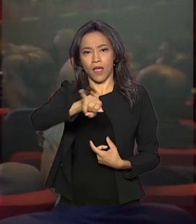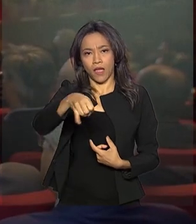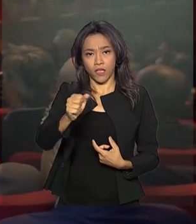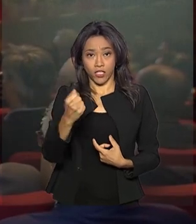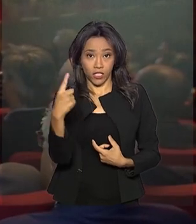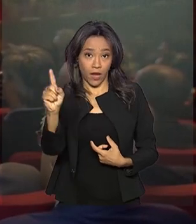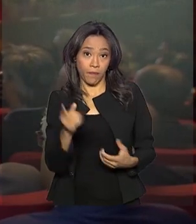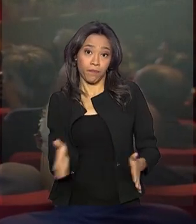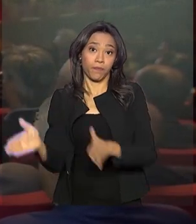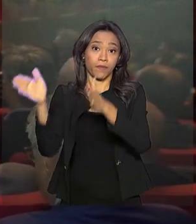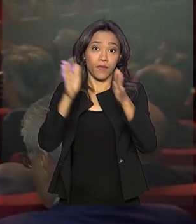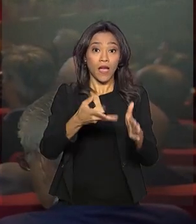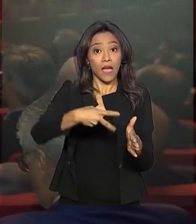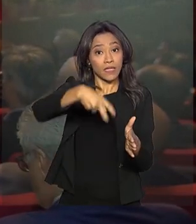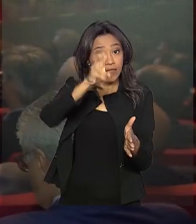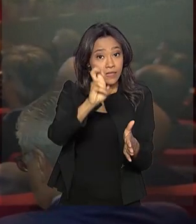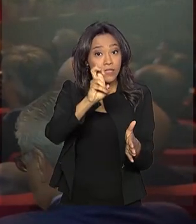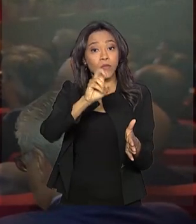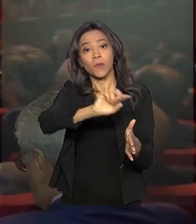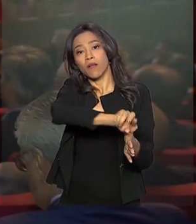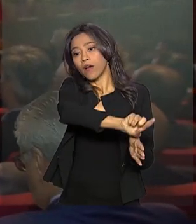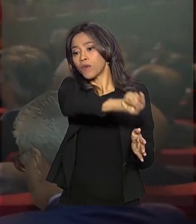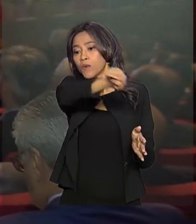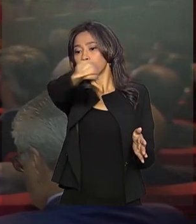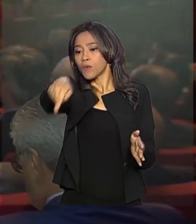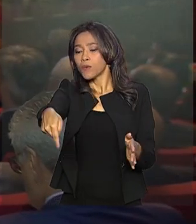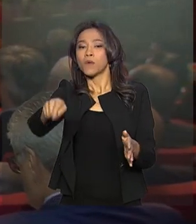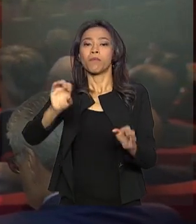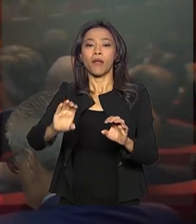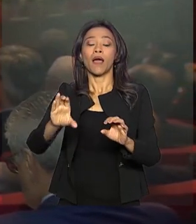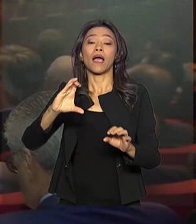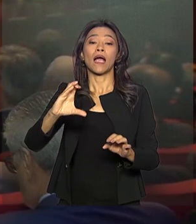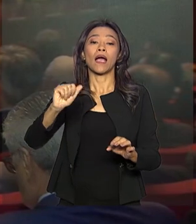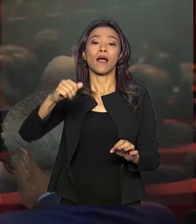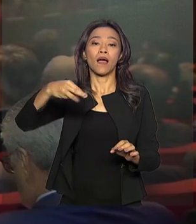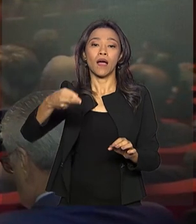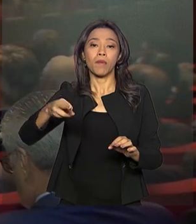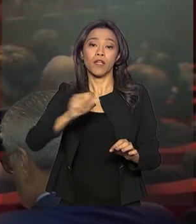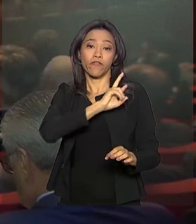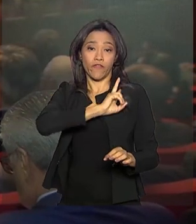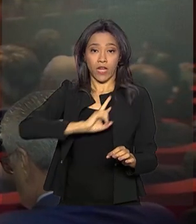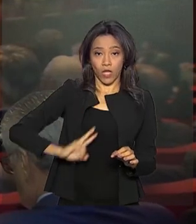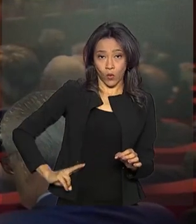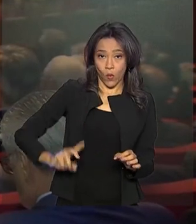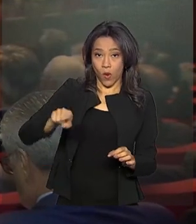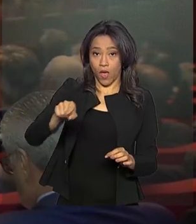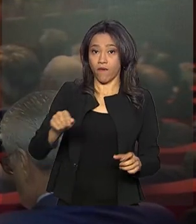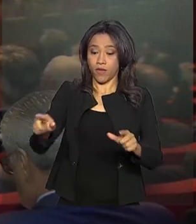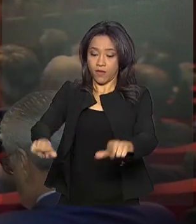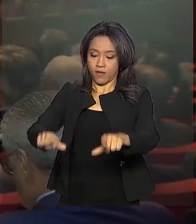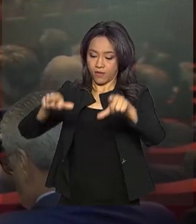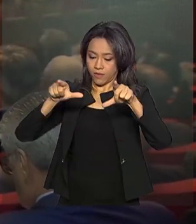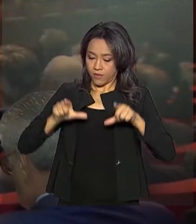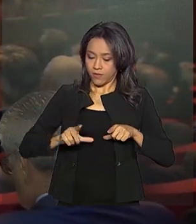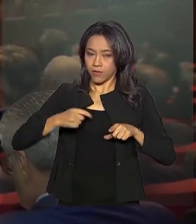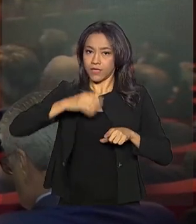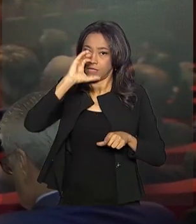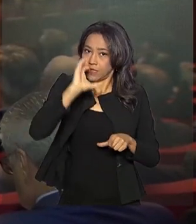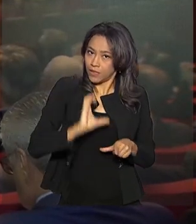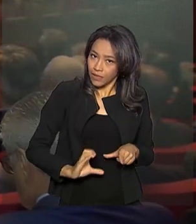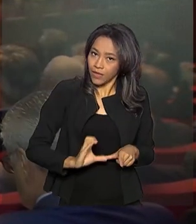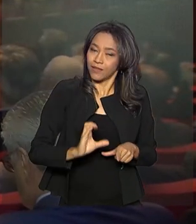horas, ele segue para a Câmara dos Vereadores aqui de Salvador, onde recebe o título de cidadão soteropolitano.